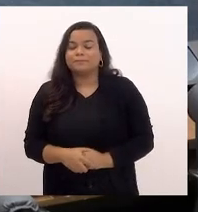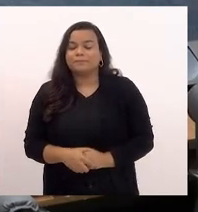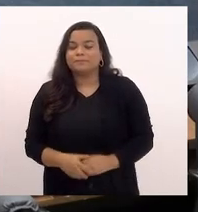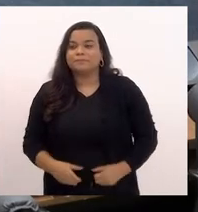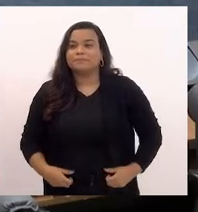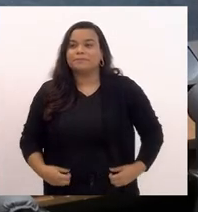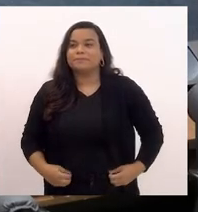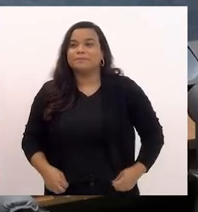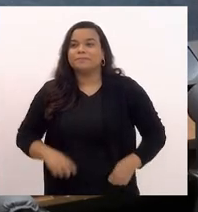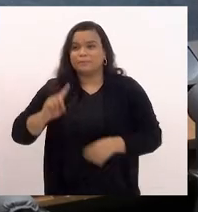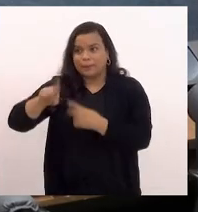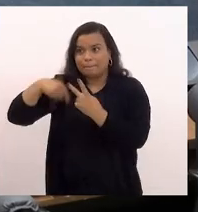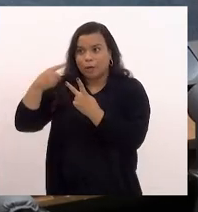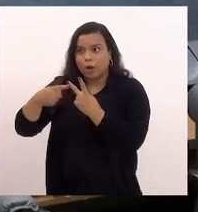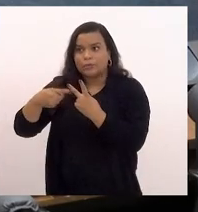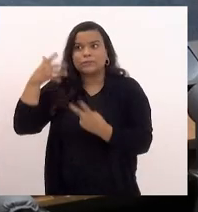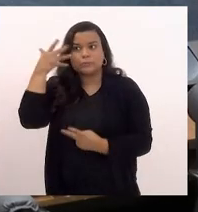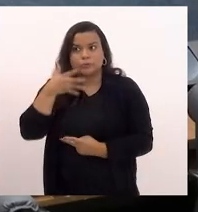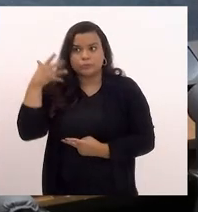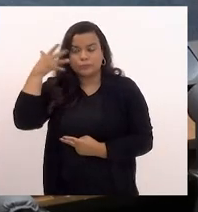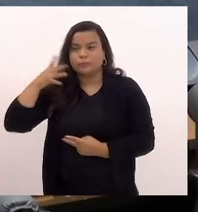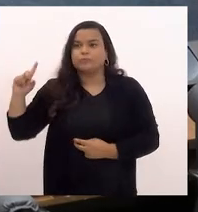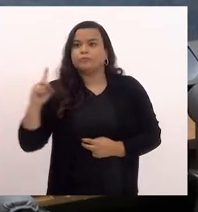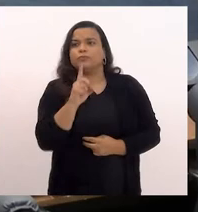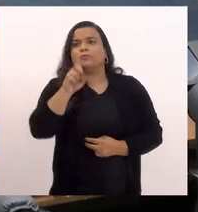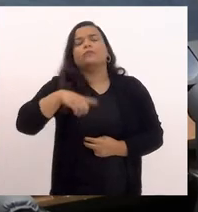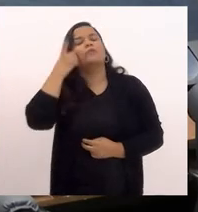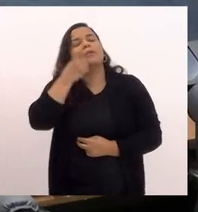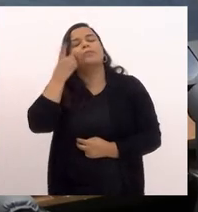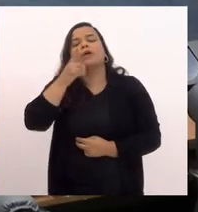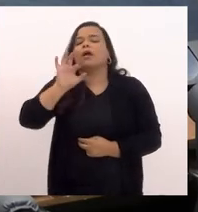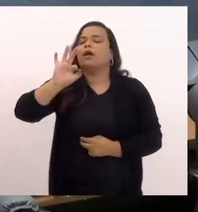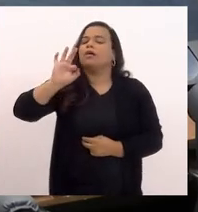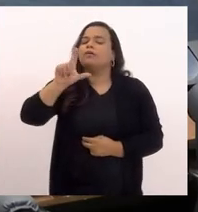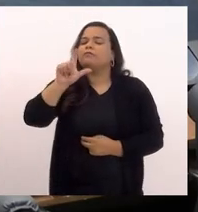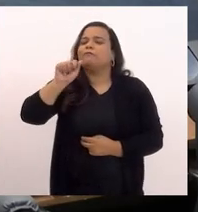próximo orador inscrito é o nome deputado Flávio Serafini